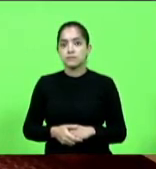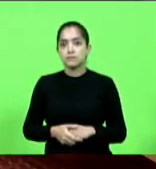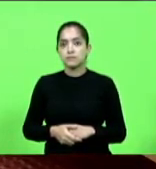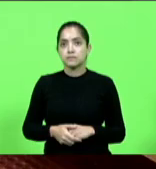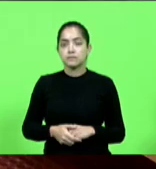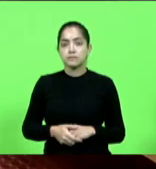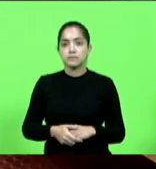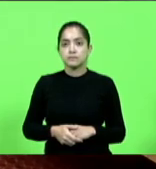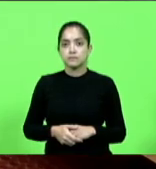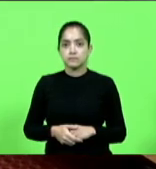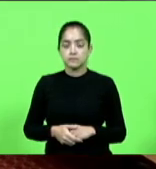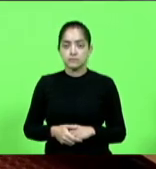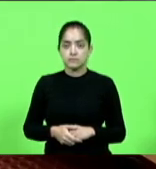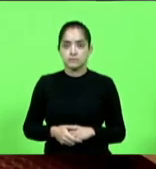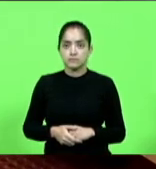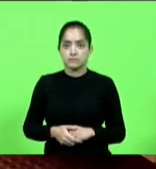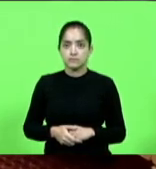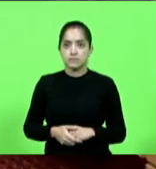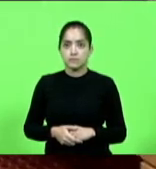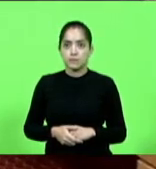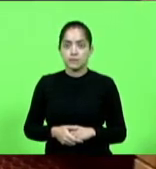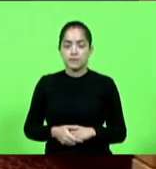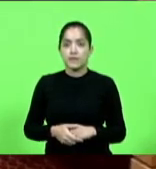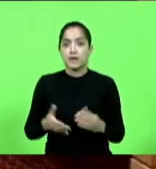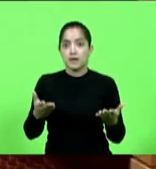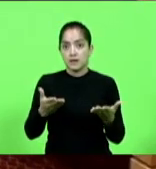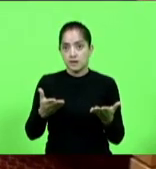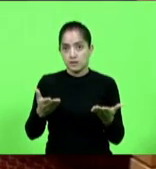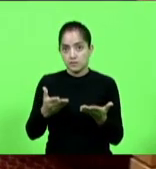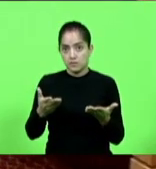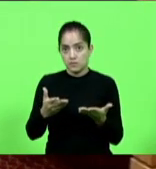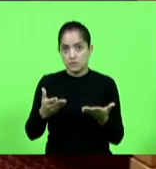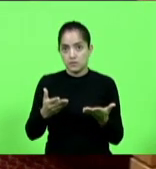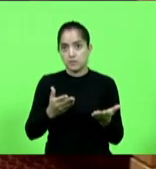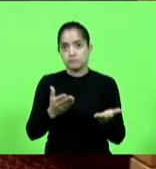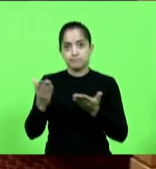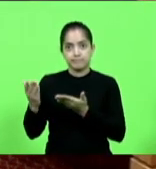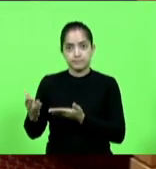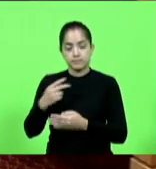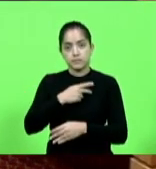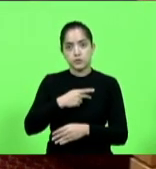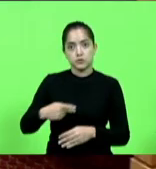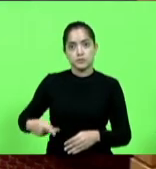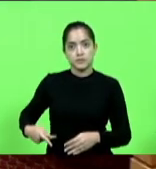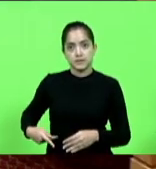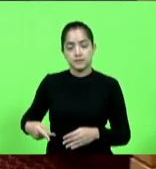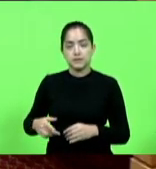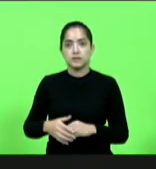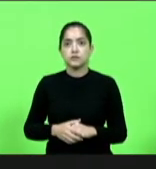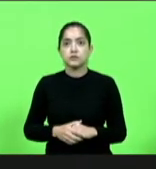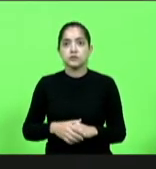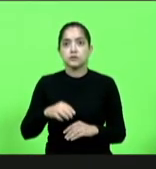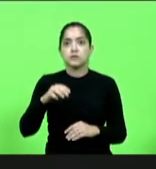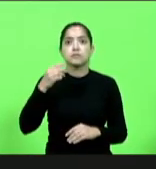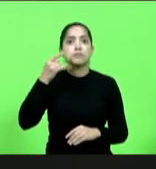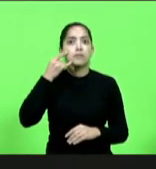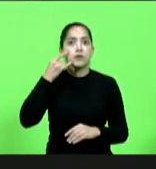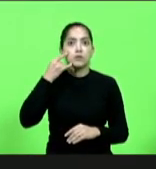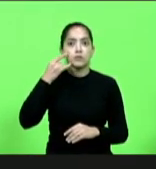período passo a palavra ao nosso presidente Mauro de Nadal